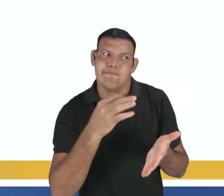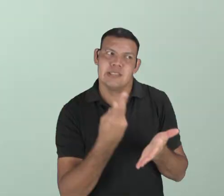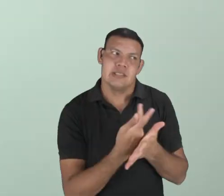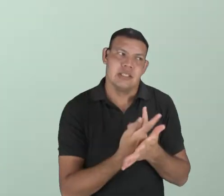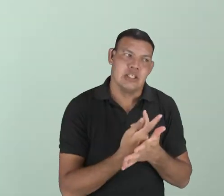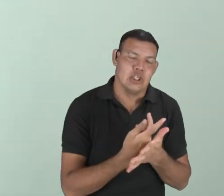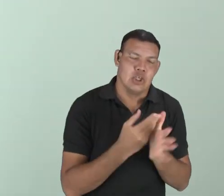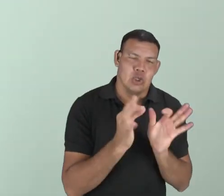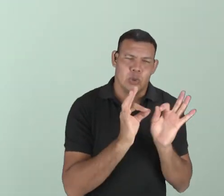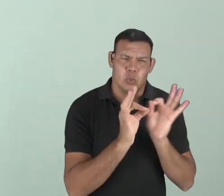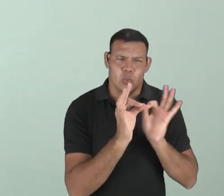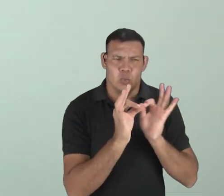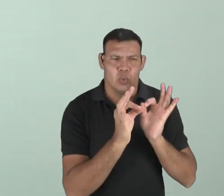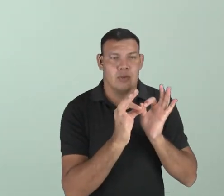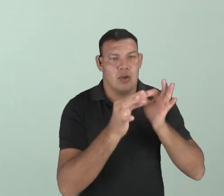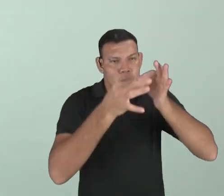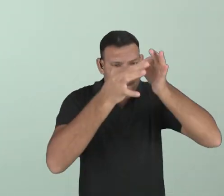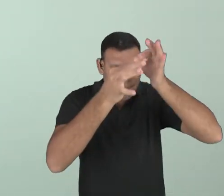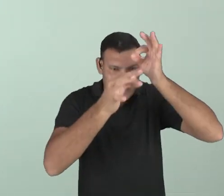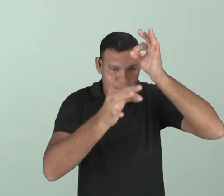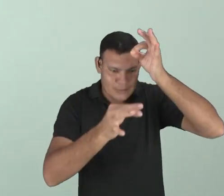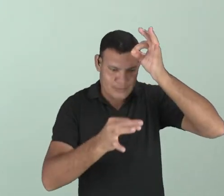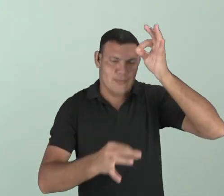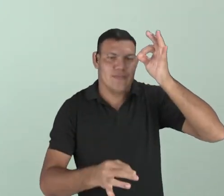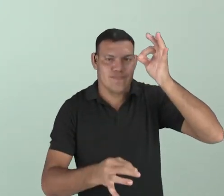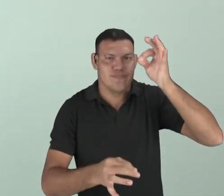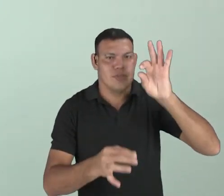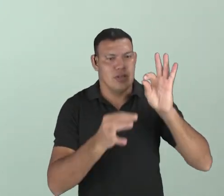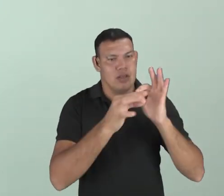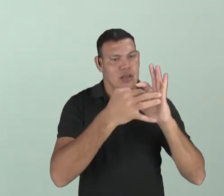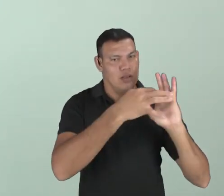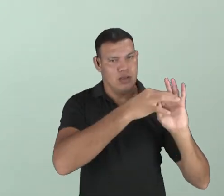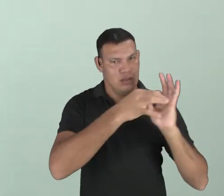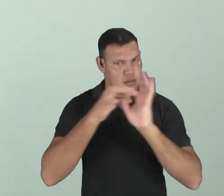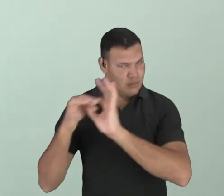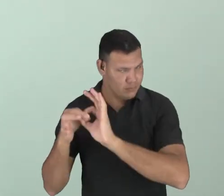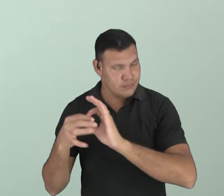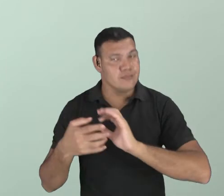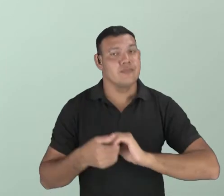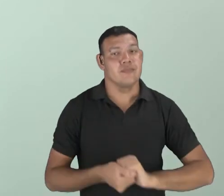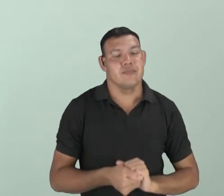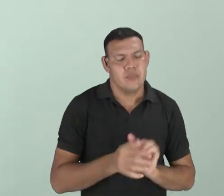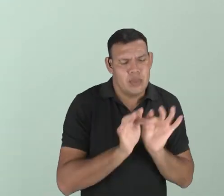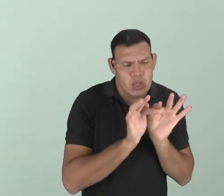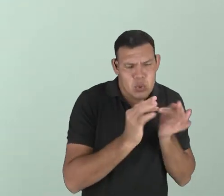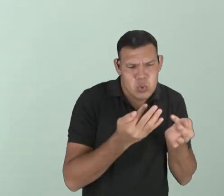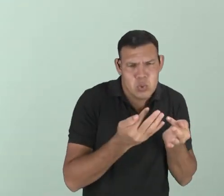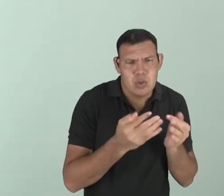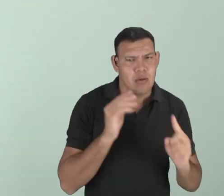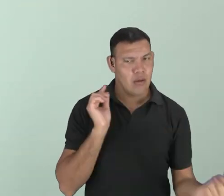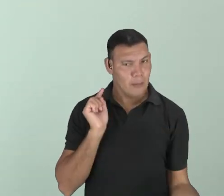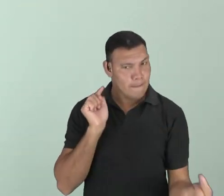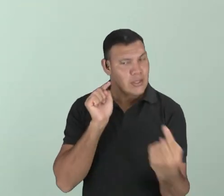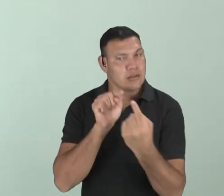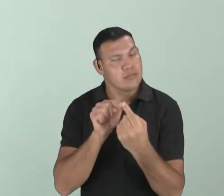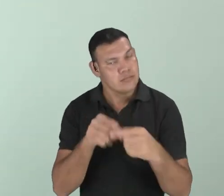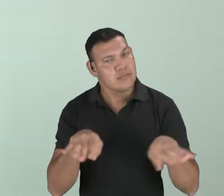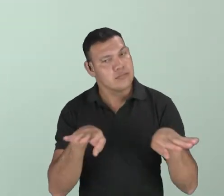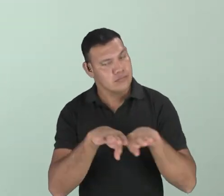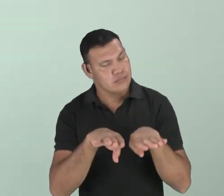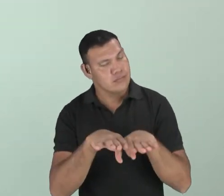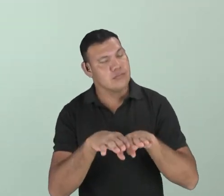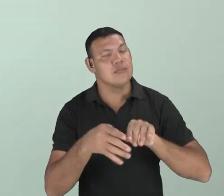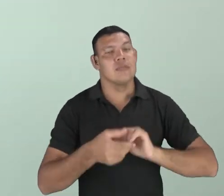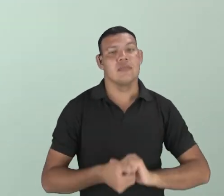organizar de uma maneira linear e simples e objetiva